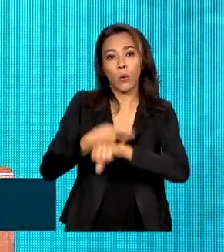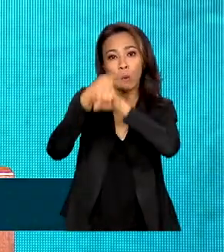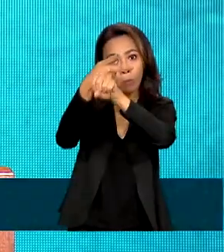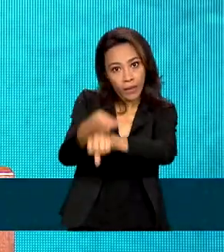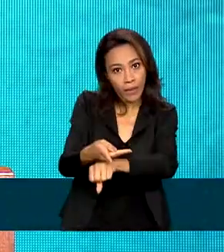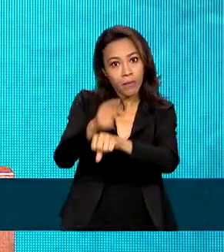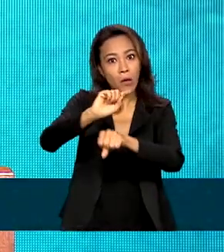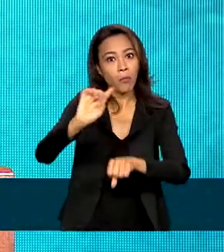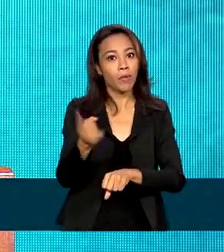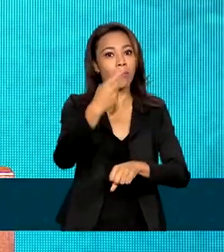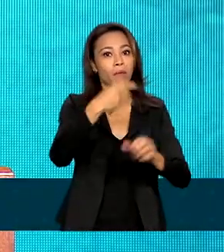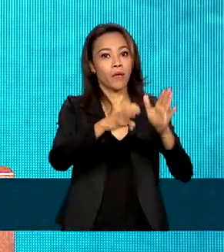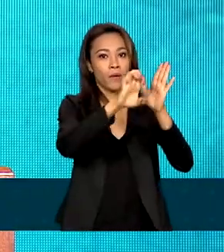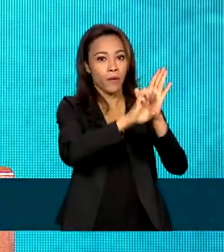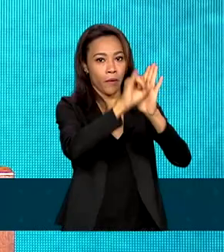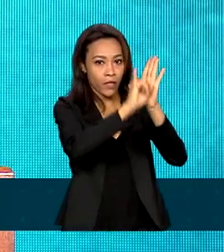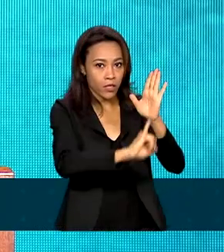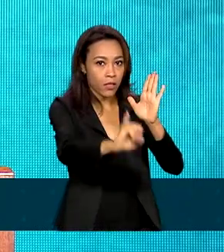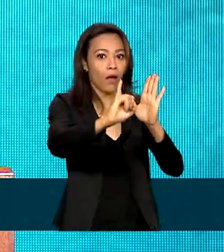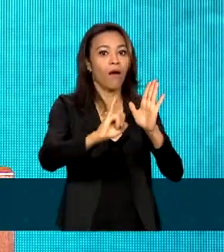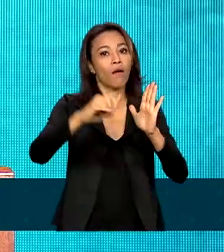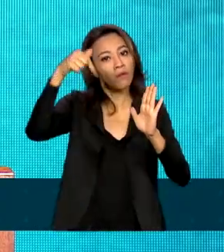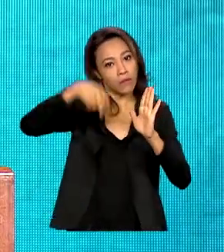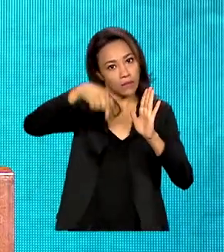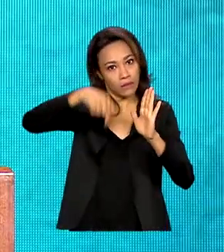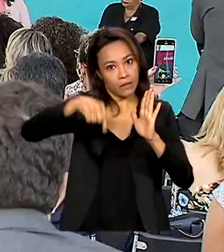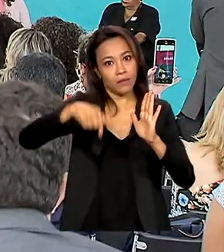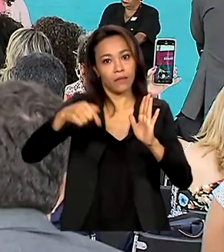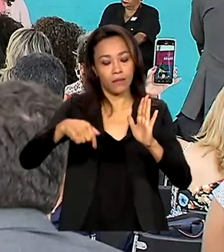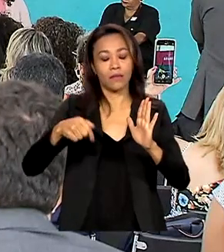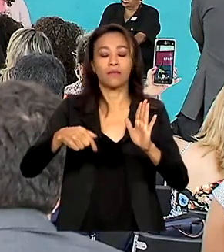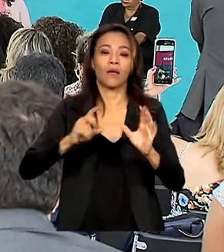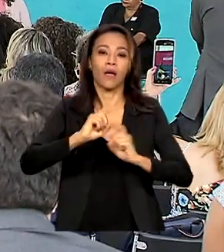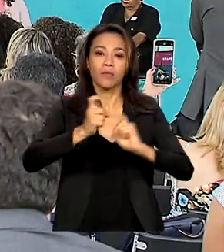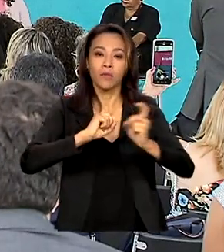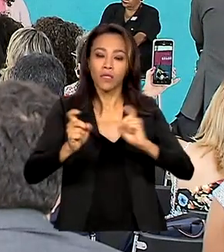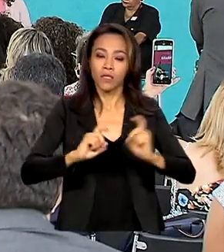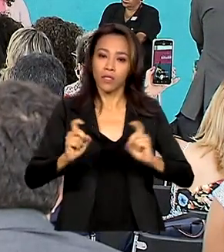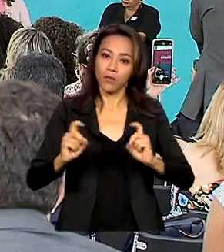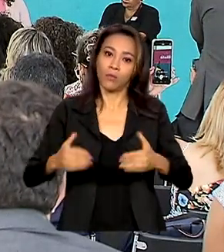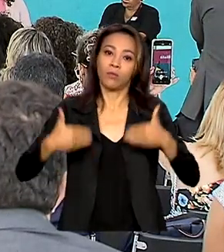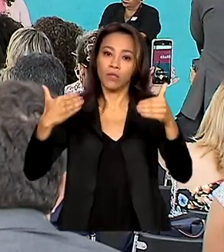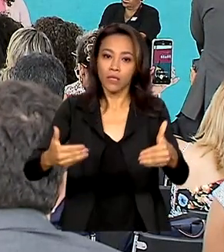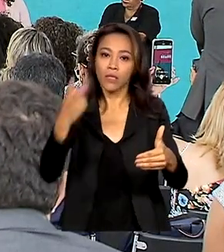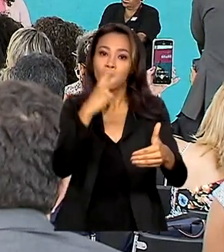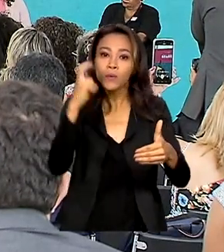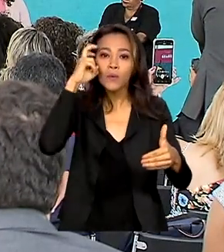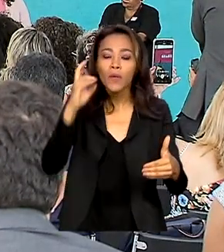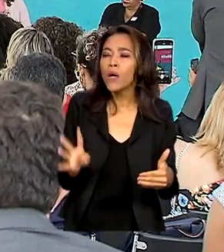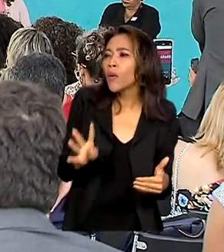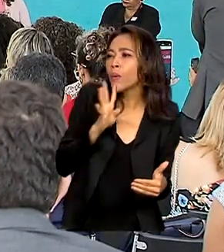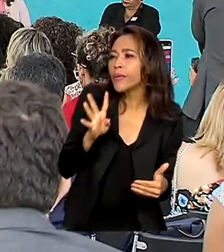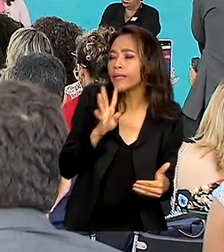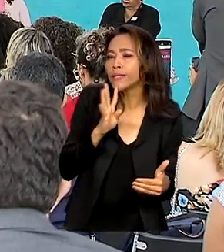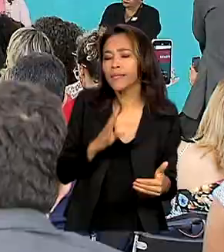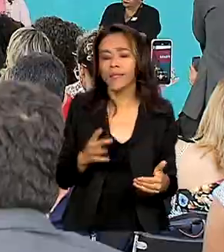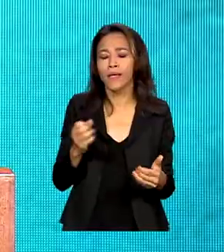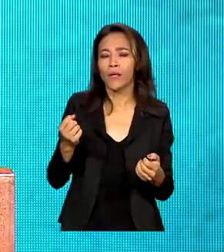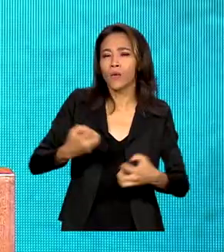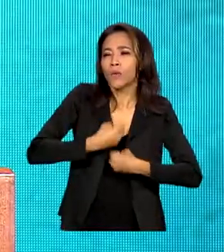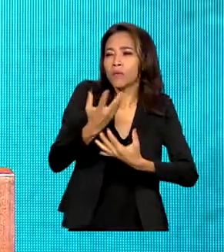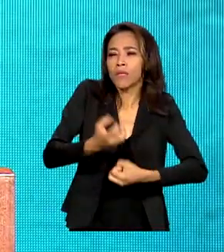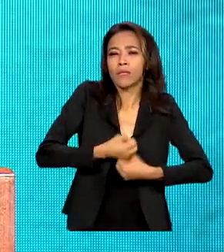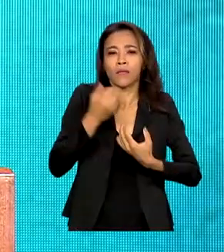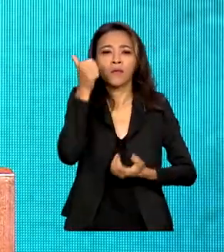primeiro edital feito na atual gestão do Ministério da Cultura. É uma grande oportunidade para a gente conhecer o pensamento, a expressão